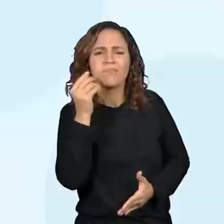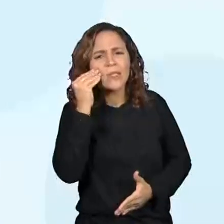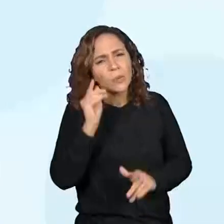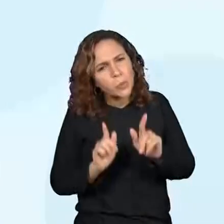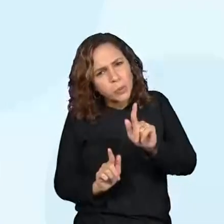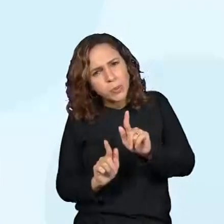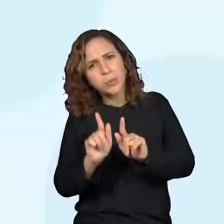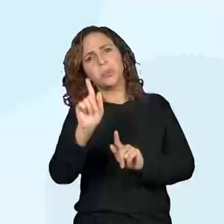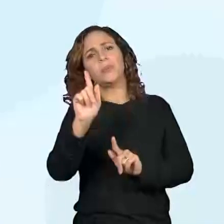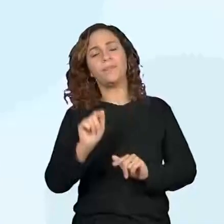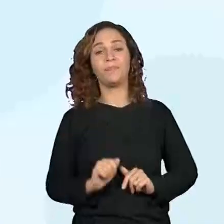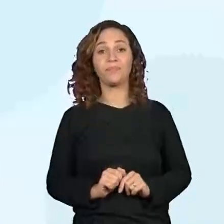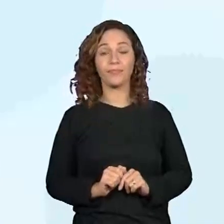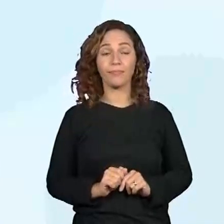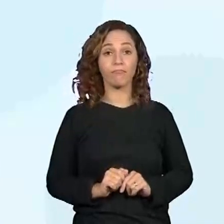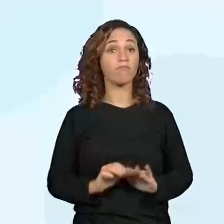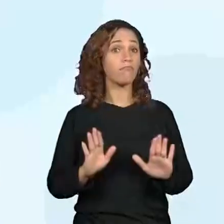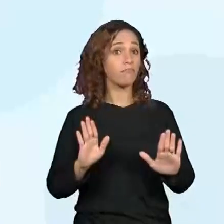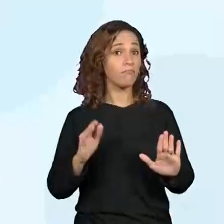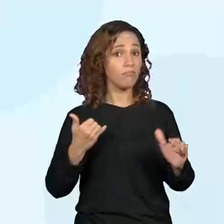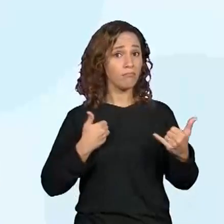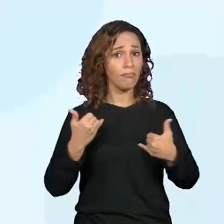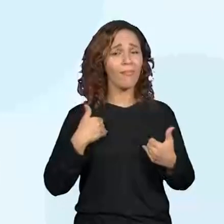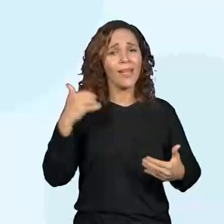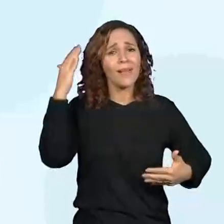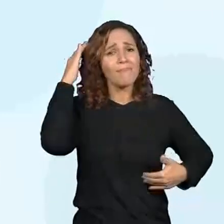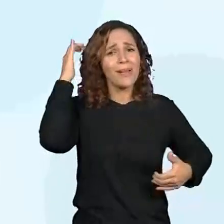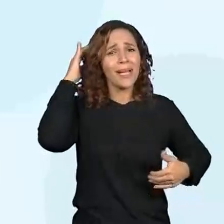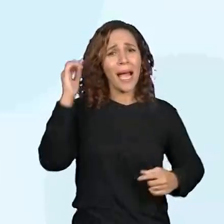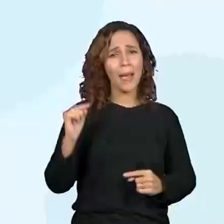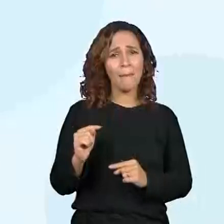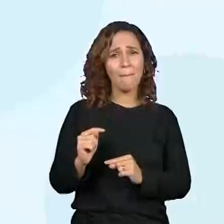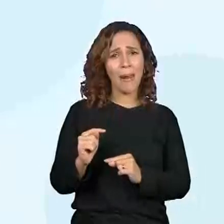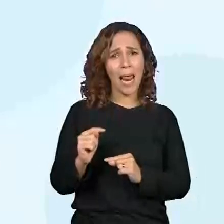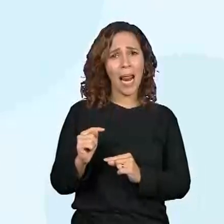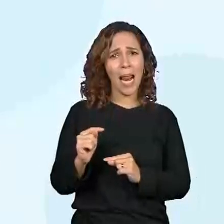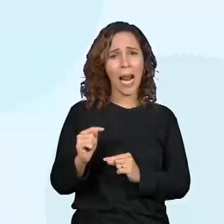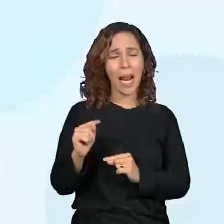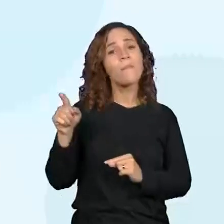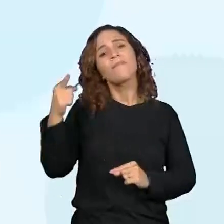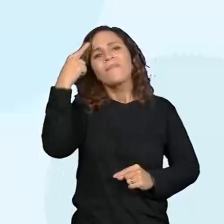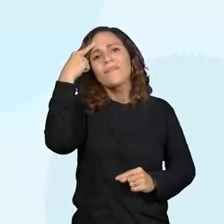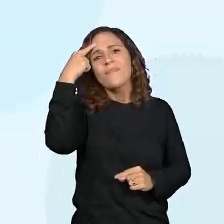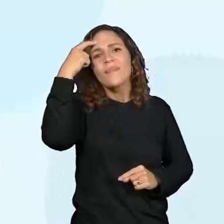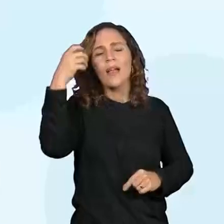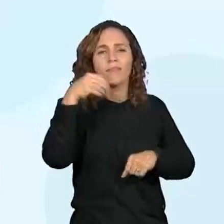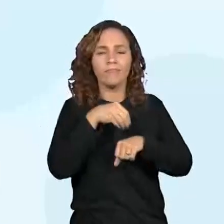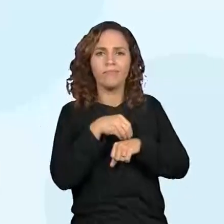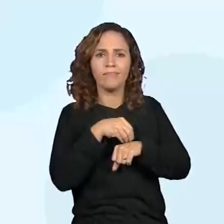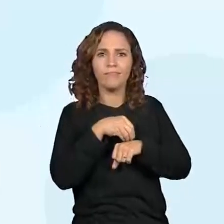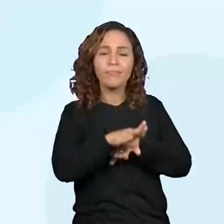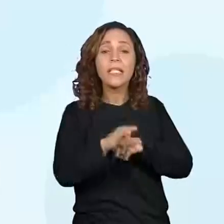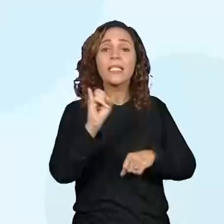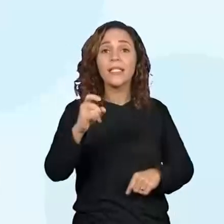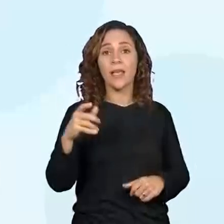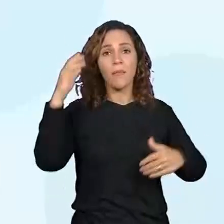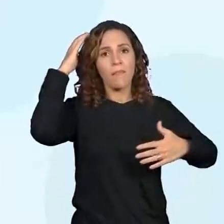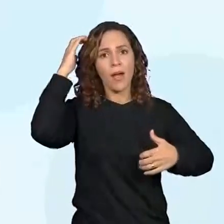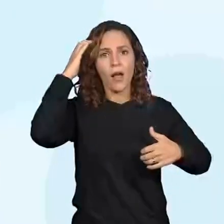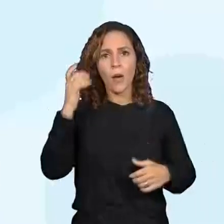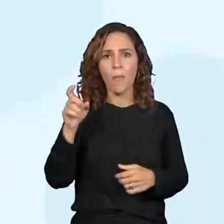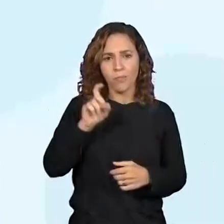Dizem que foi o menor deles quem sugeriu que se empolerassem,